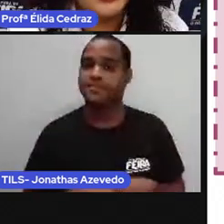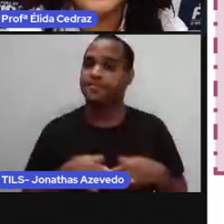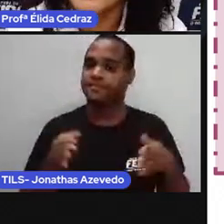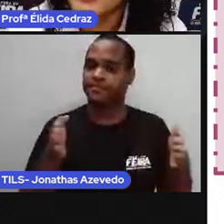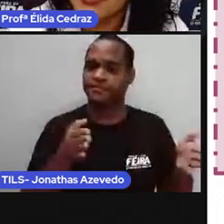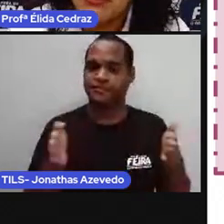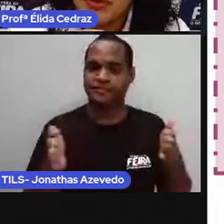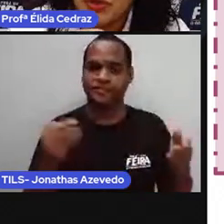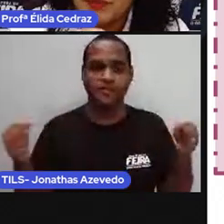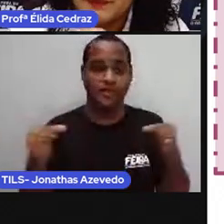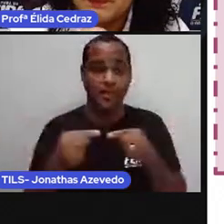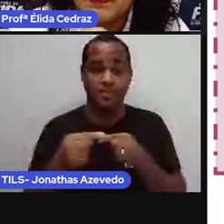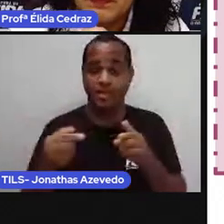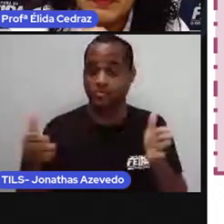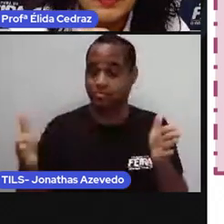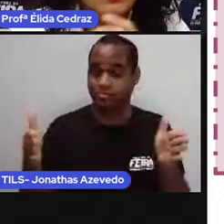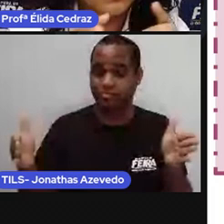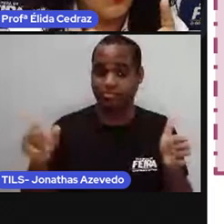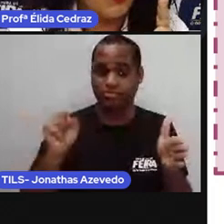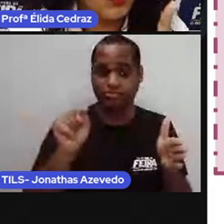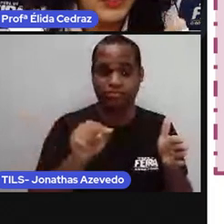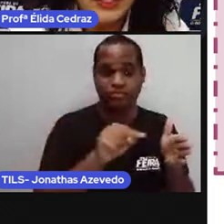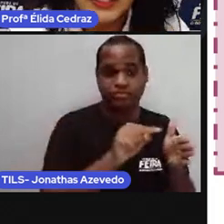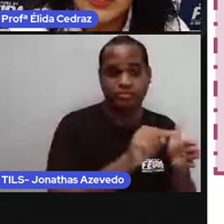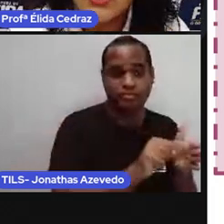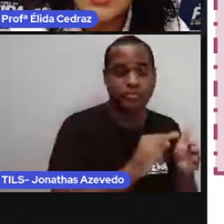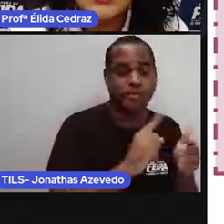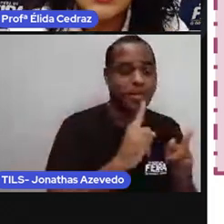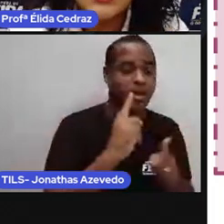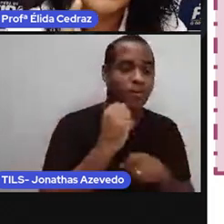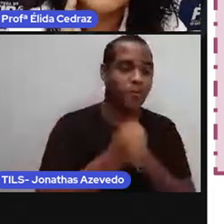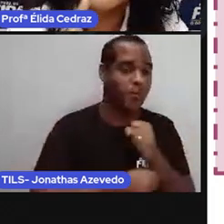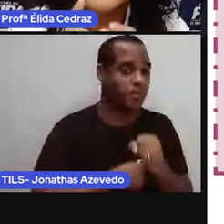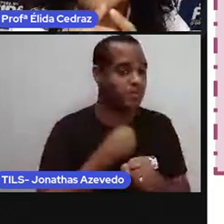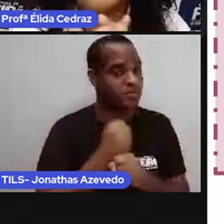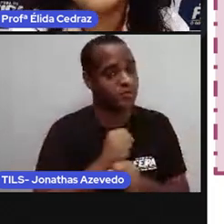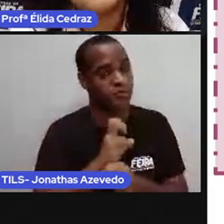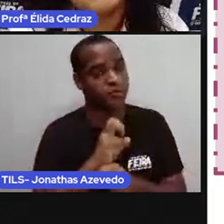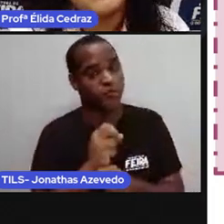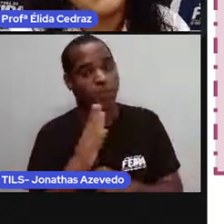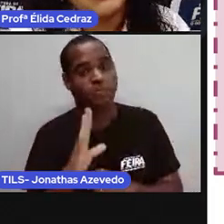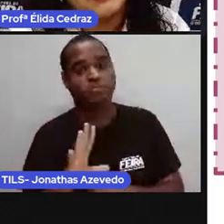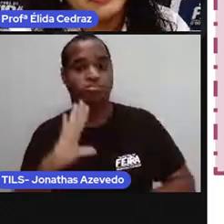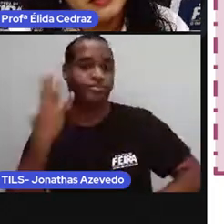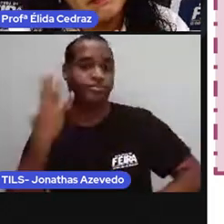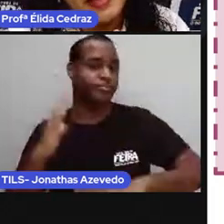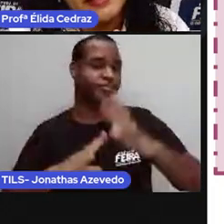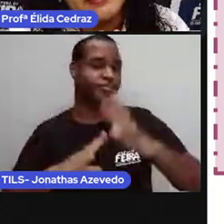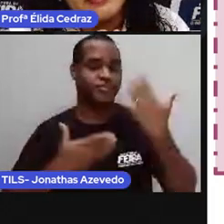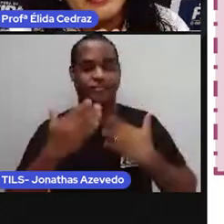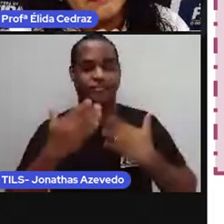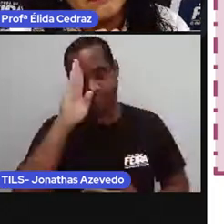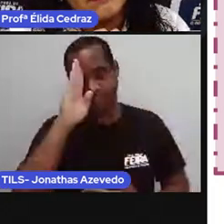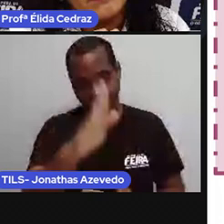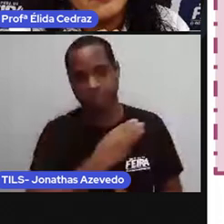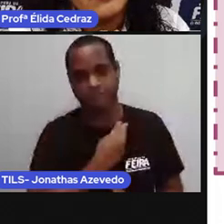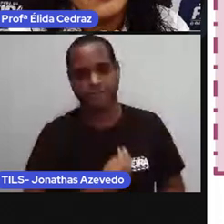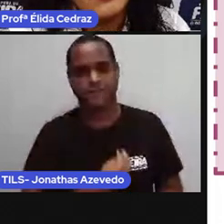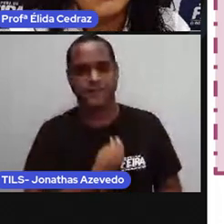registrada dessa forma, com os anos e os acontecimentos principais.